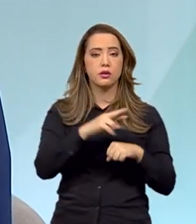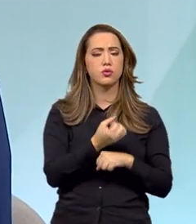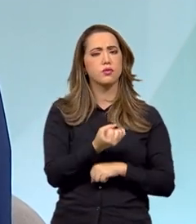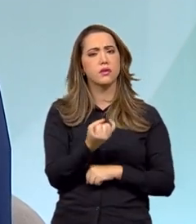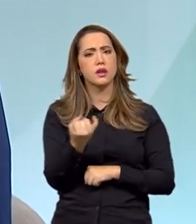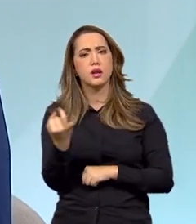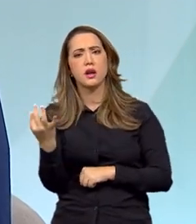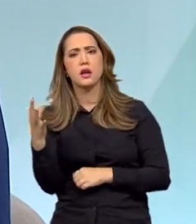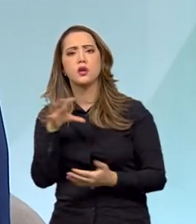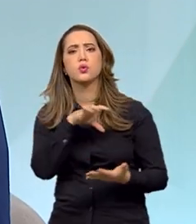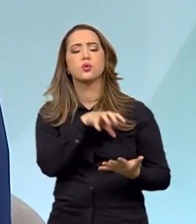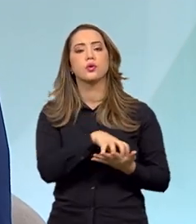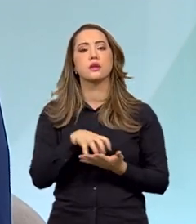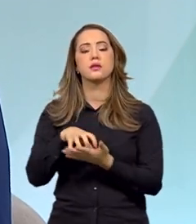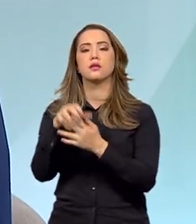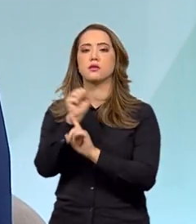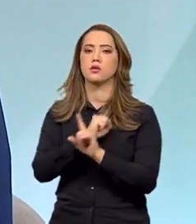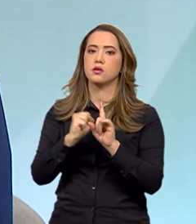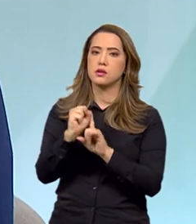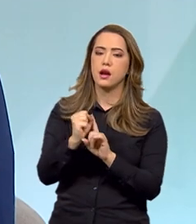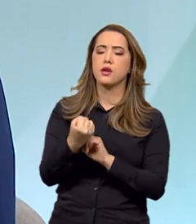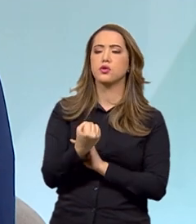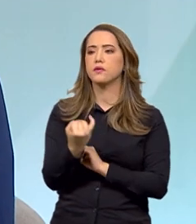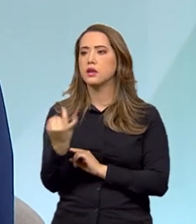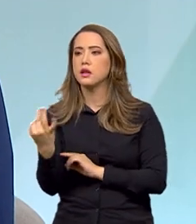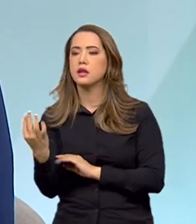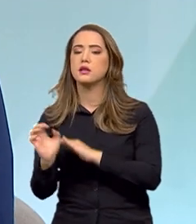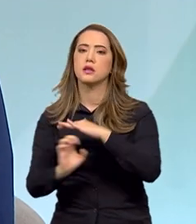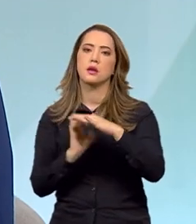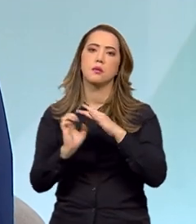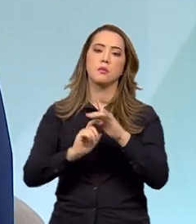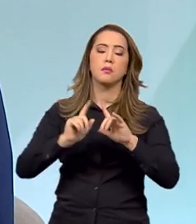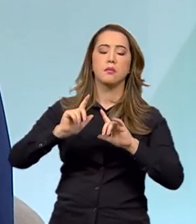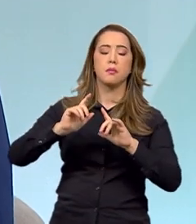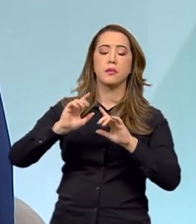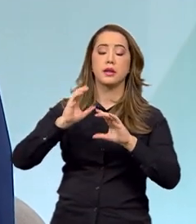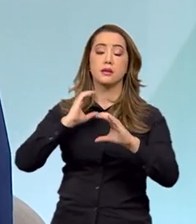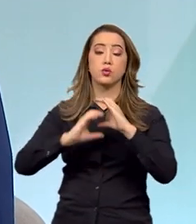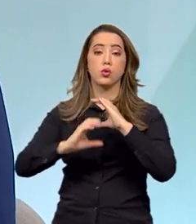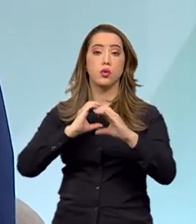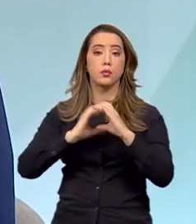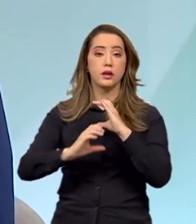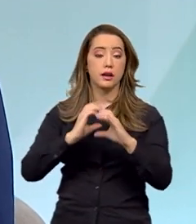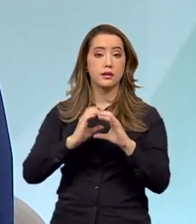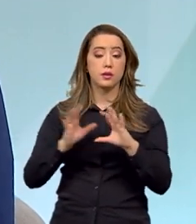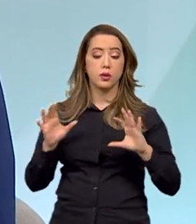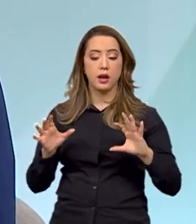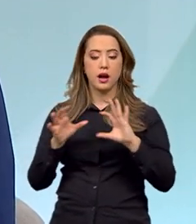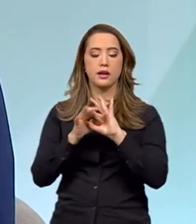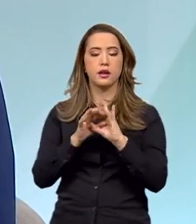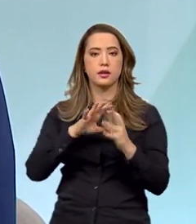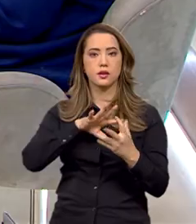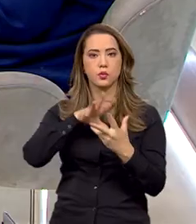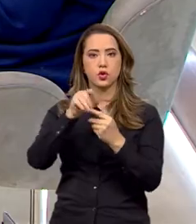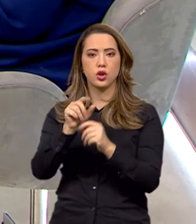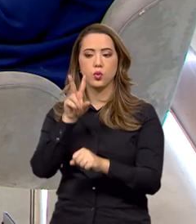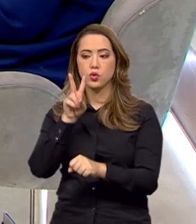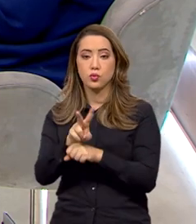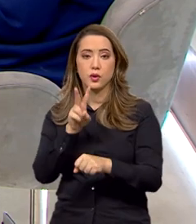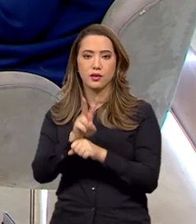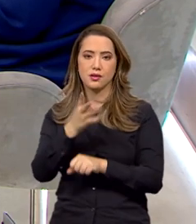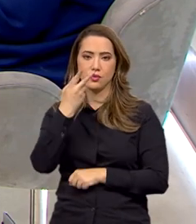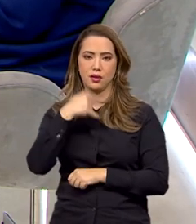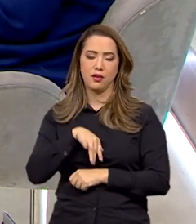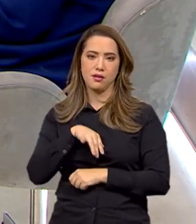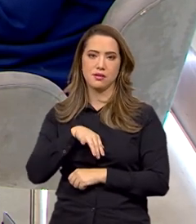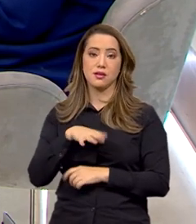sociais, com grandes empresas de comunicação, a chamada We Protect Global Alliance, que é a aliança global de proteção, para fazer